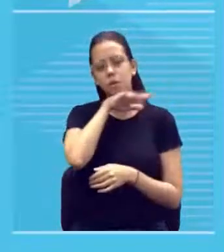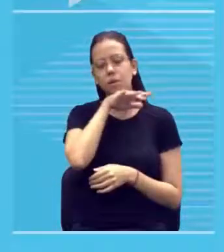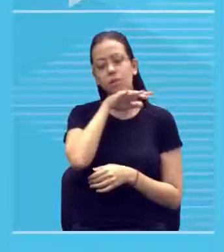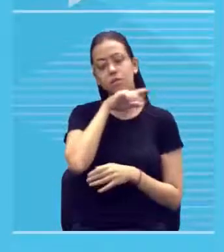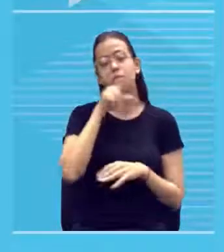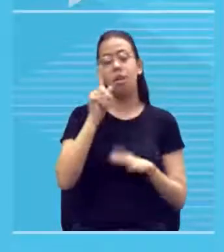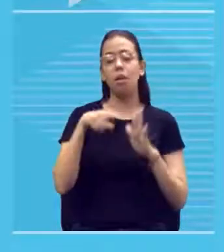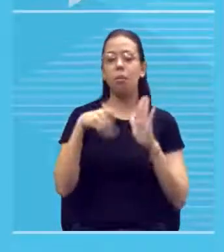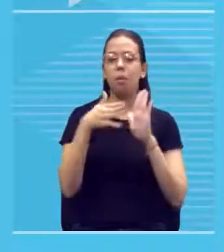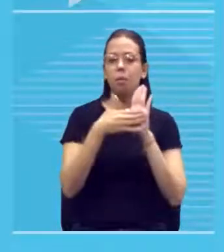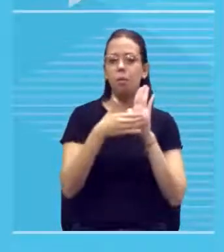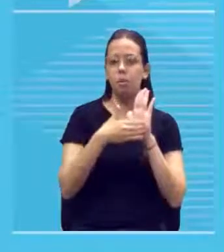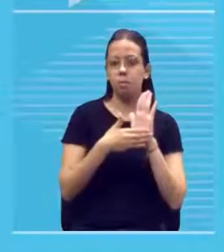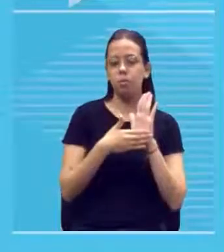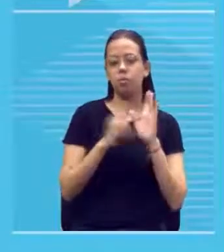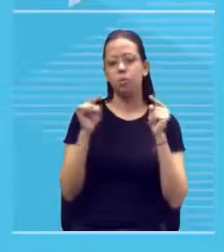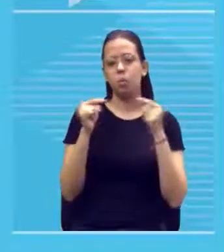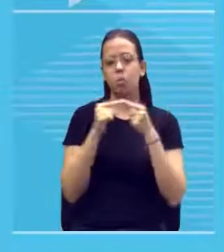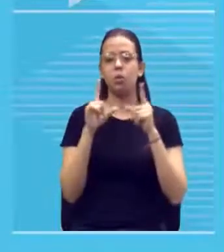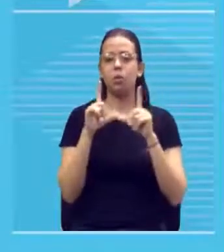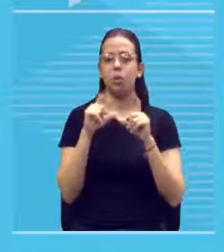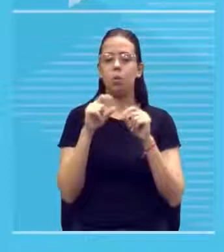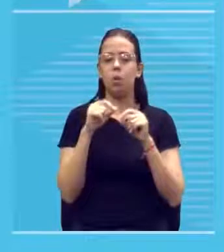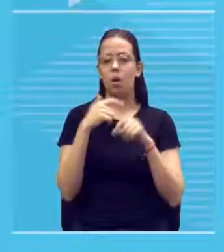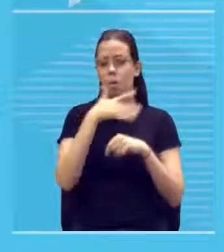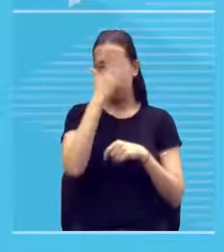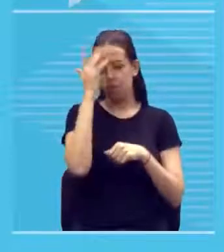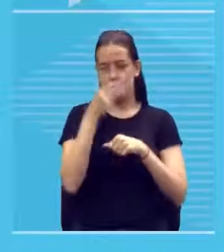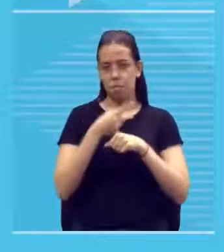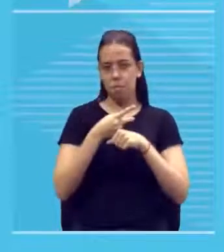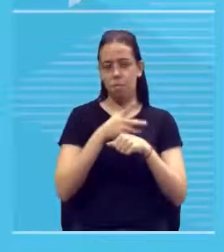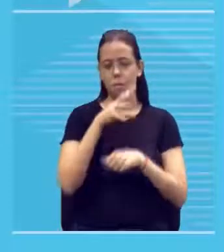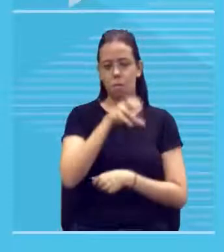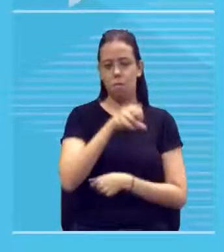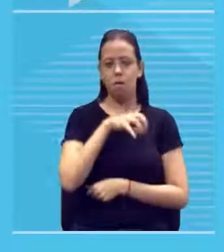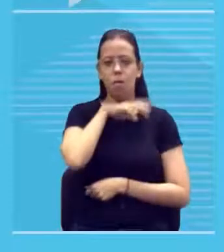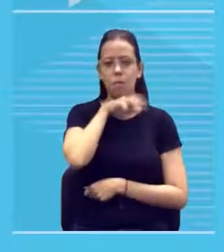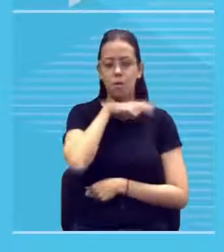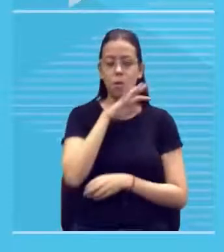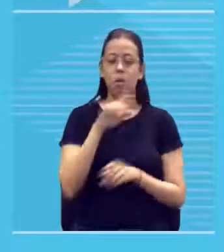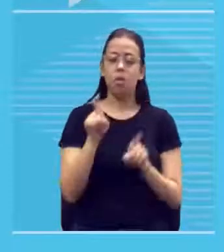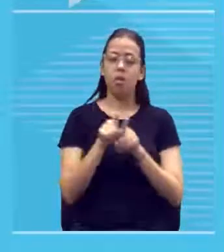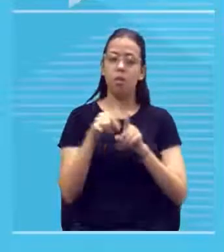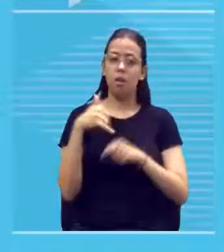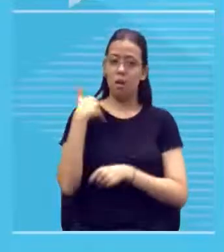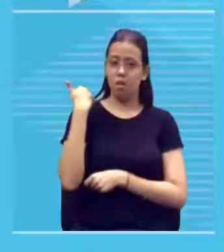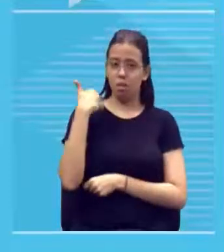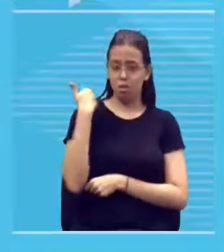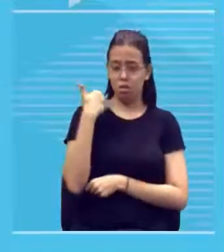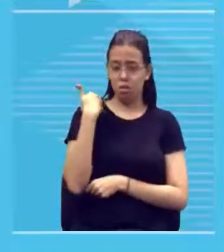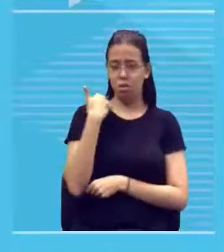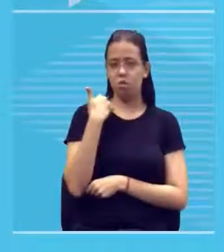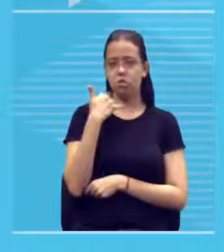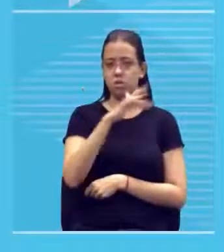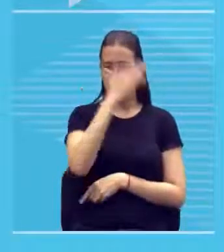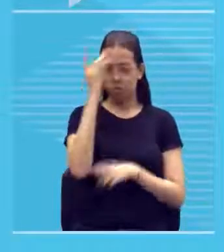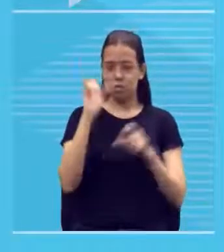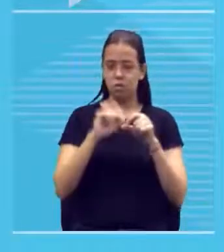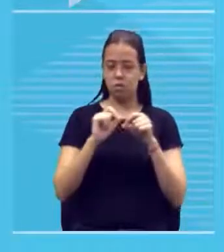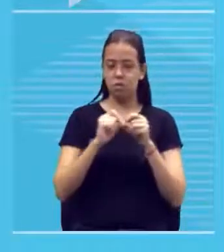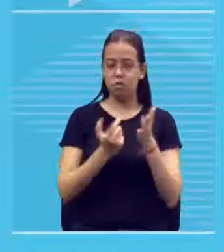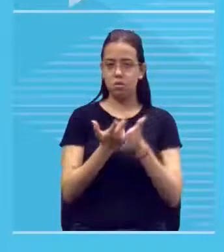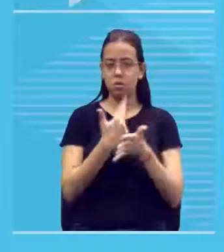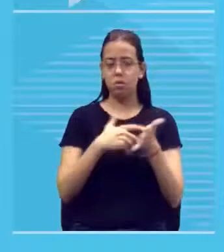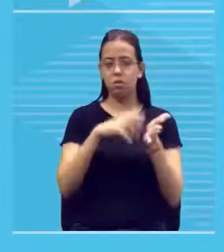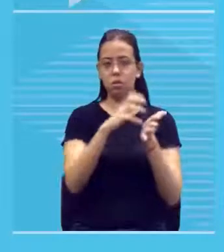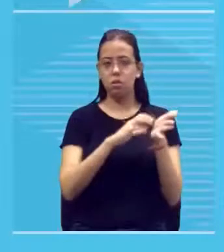cabia aos caçadores a idade dos artistas rupestres depois